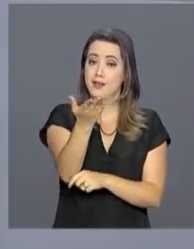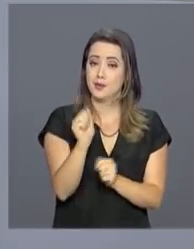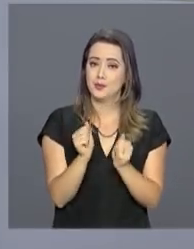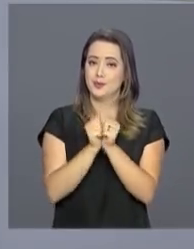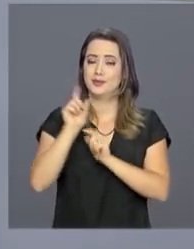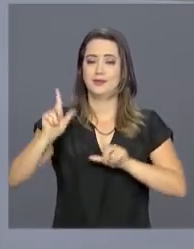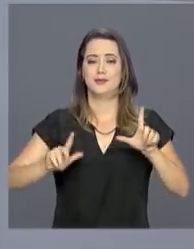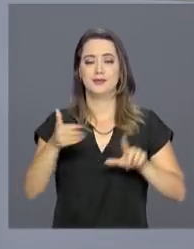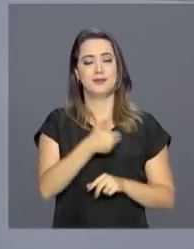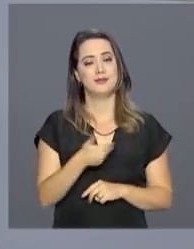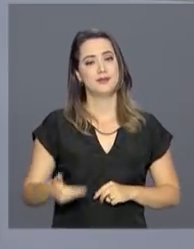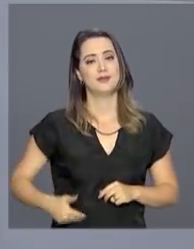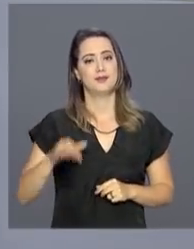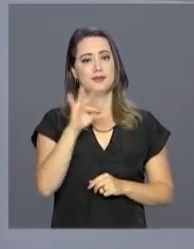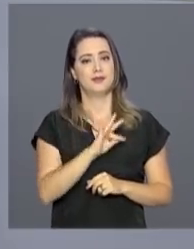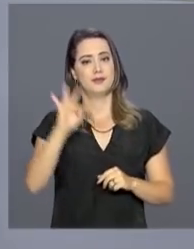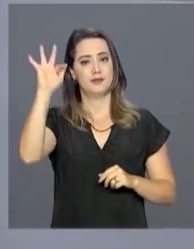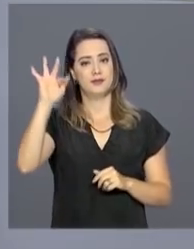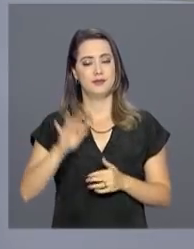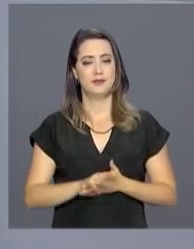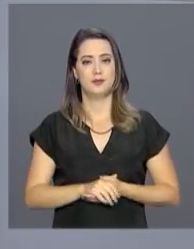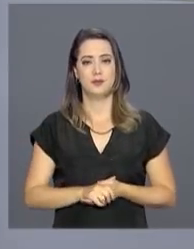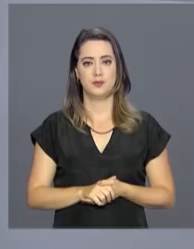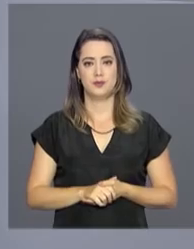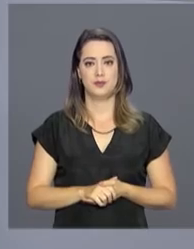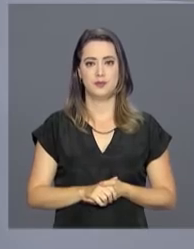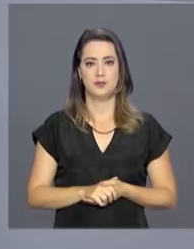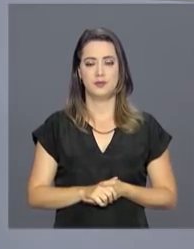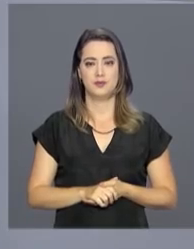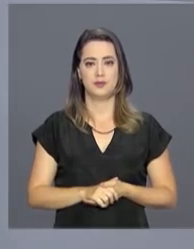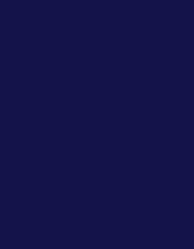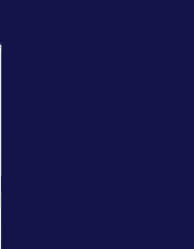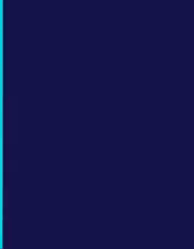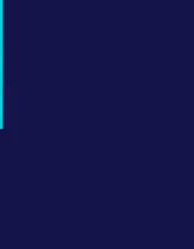e continue com a gente aqui na NBR, a TV do Governo Federal.